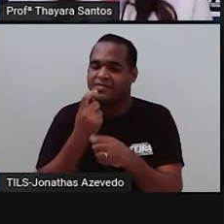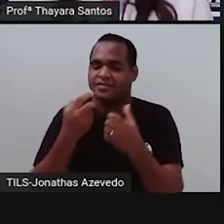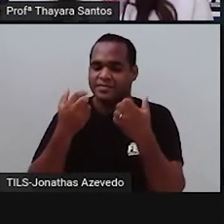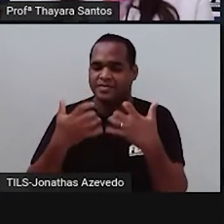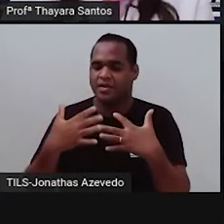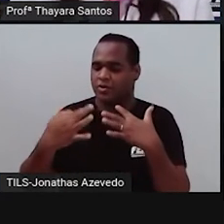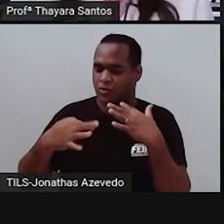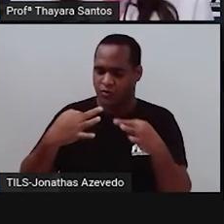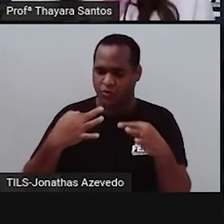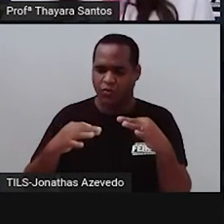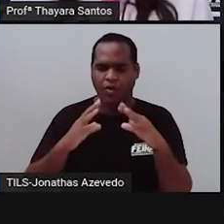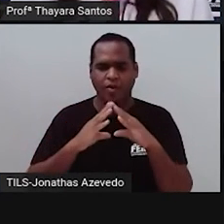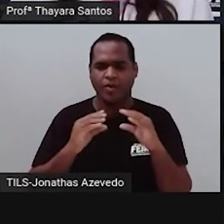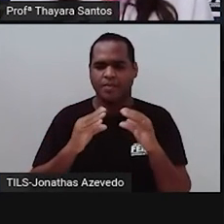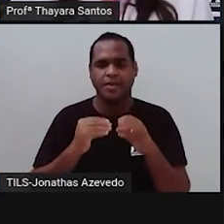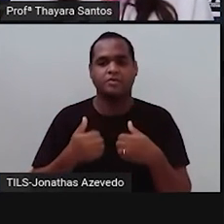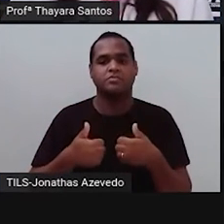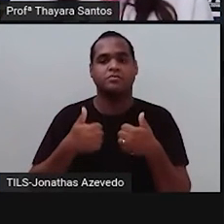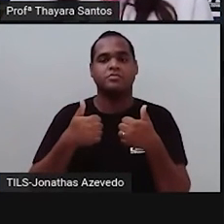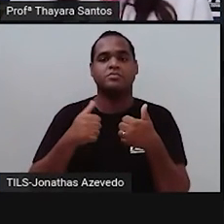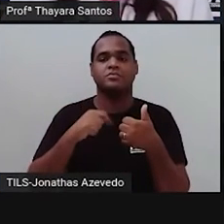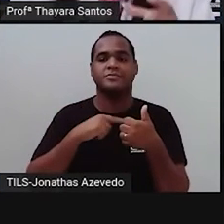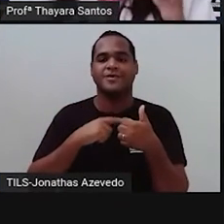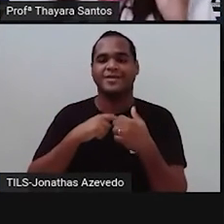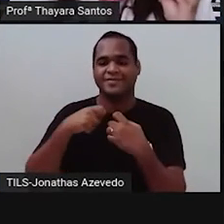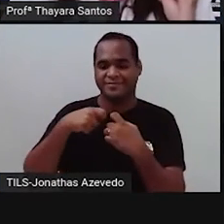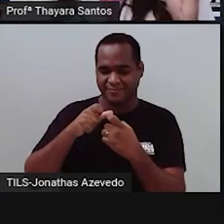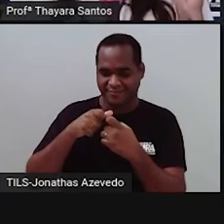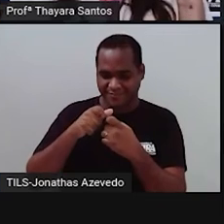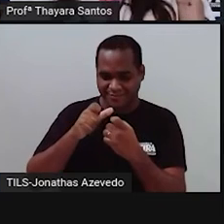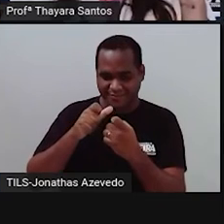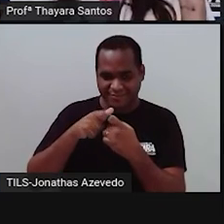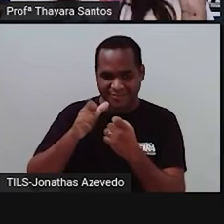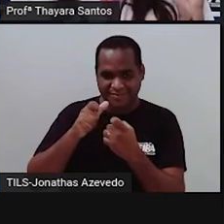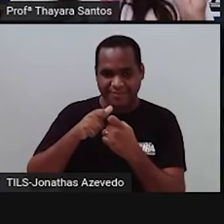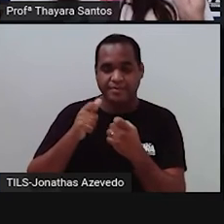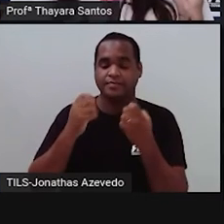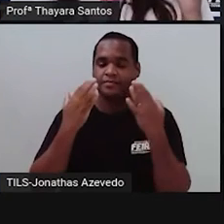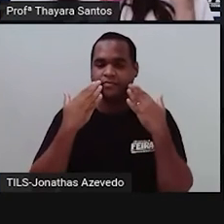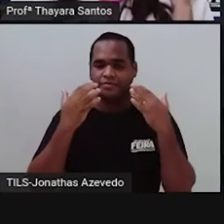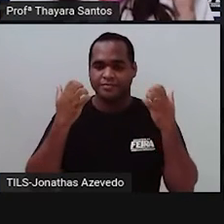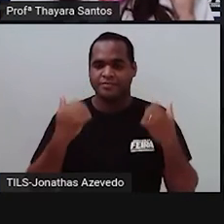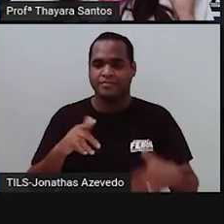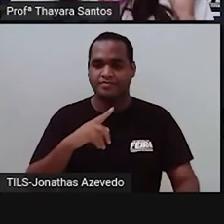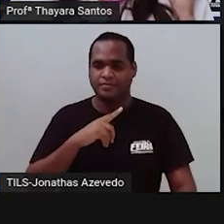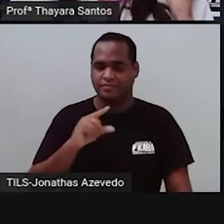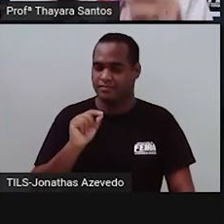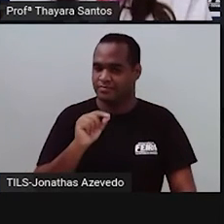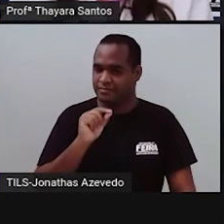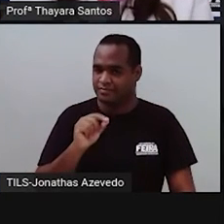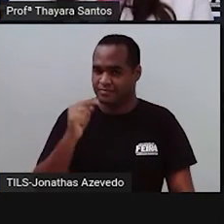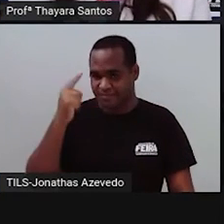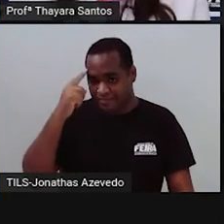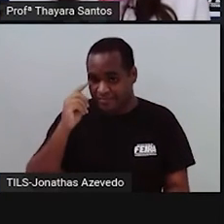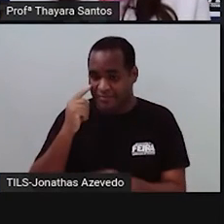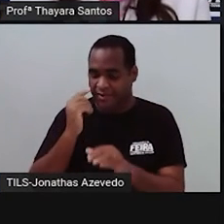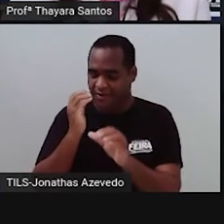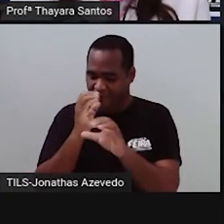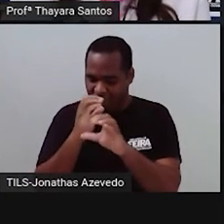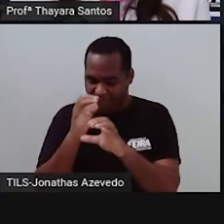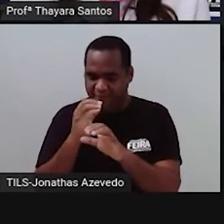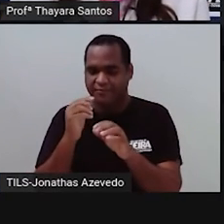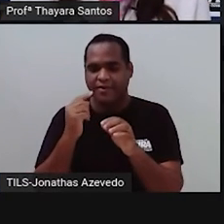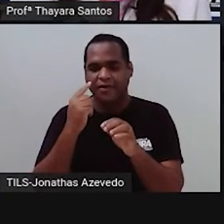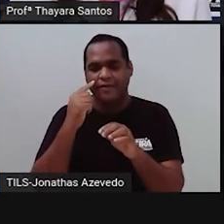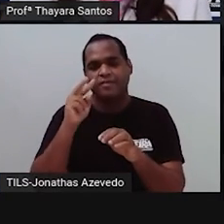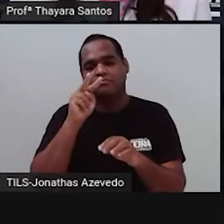a gente tem uma cartilagem aí. Então, se a gente pega uma amostrazinha dessa cartilagem e coloca no microscópio, a gente consegue